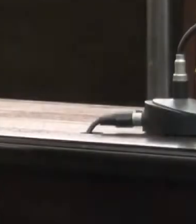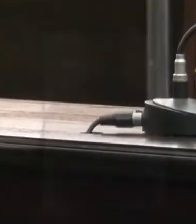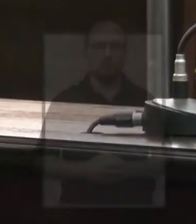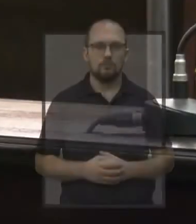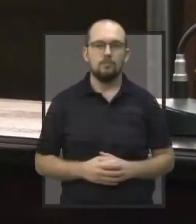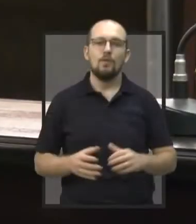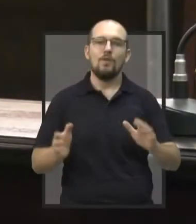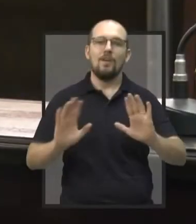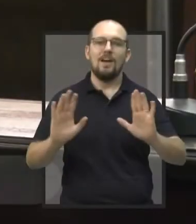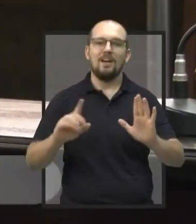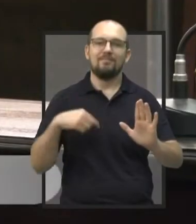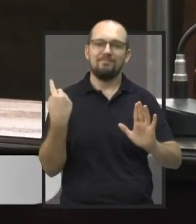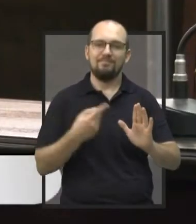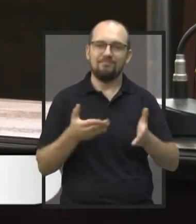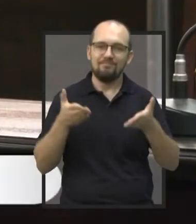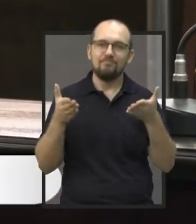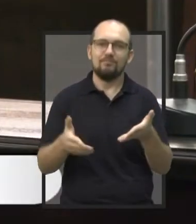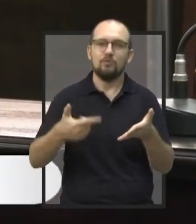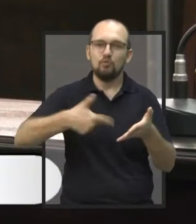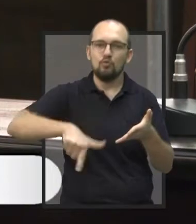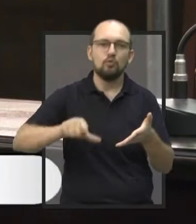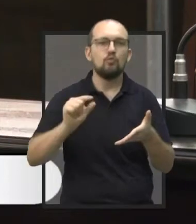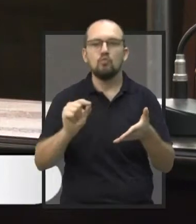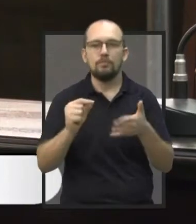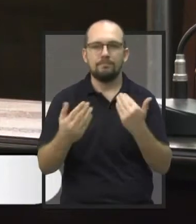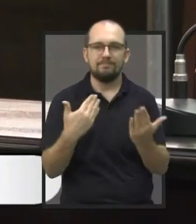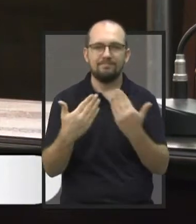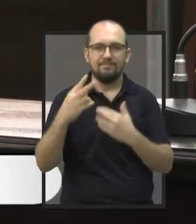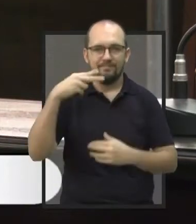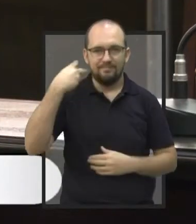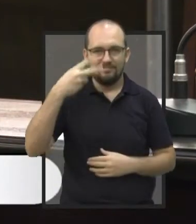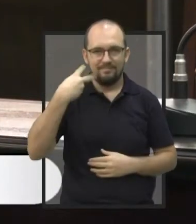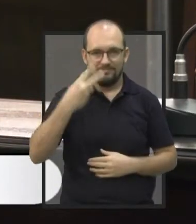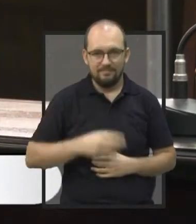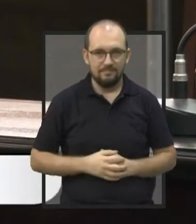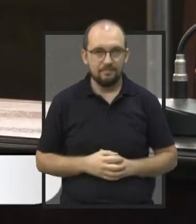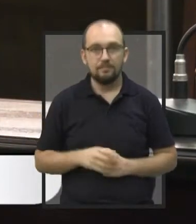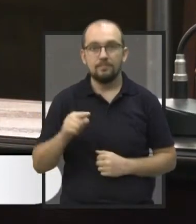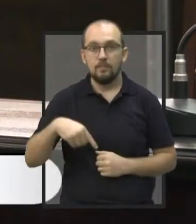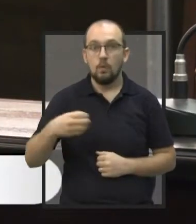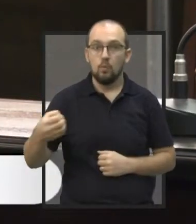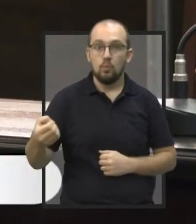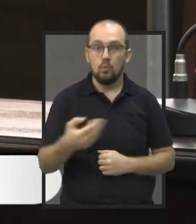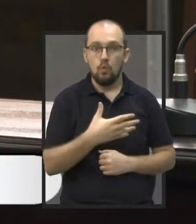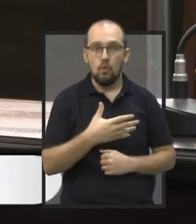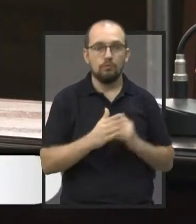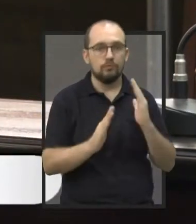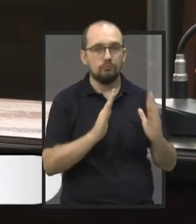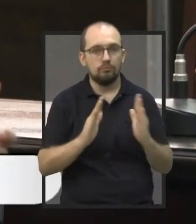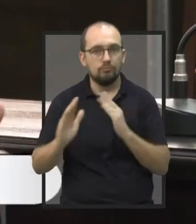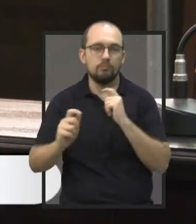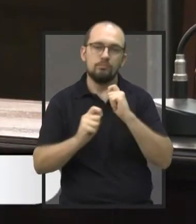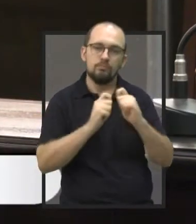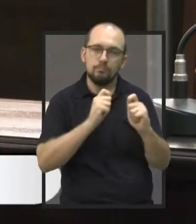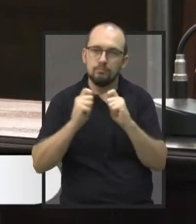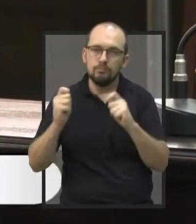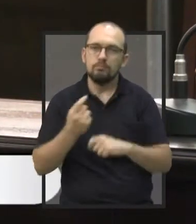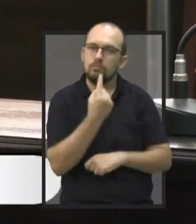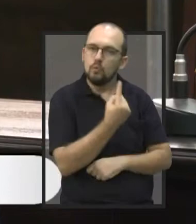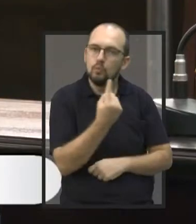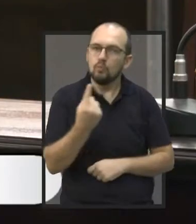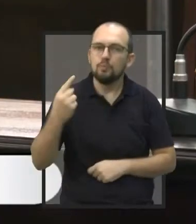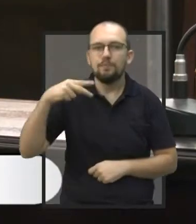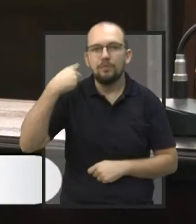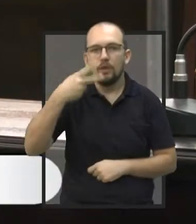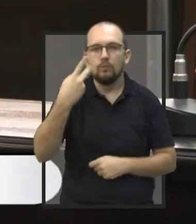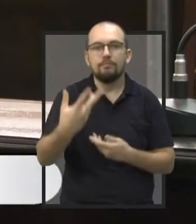Olá, está entrando no ar mais um programa Fala Vereador. Esta é uma nova rodada de entrevistas com os parlamentares que